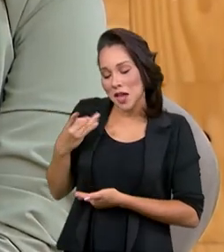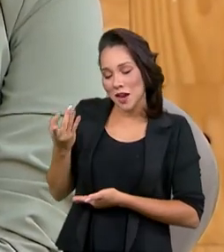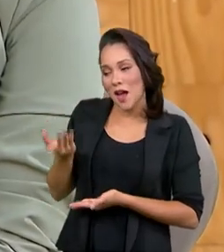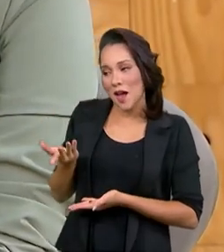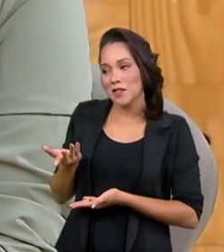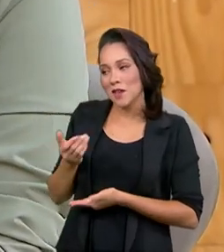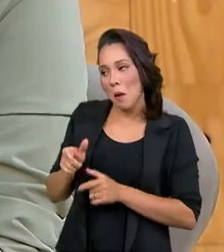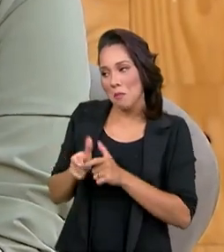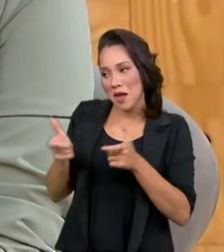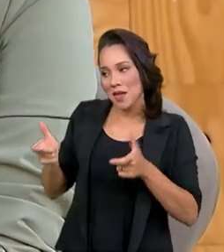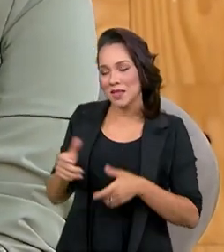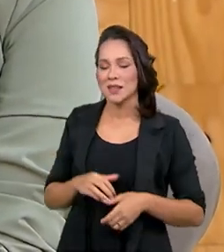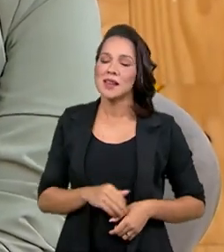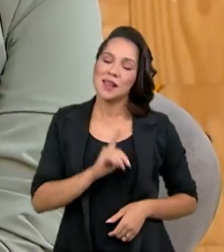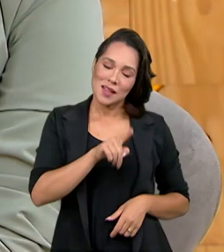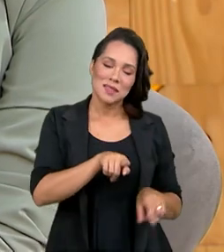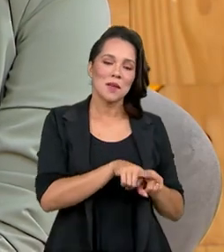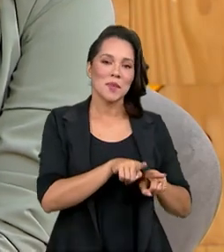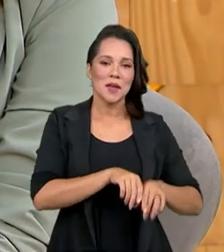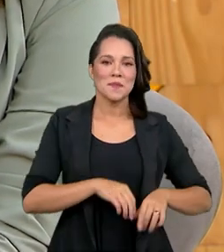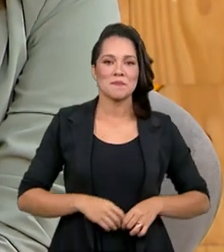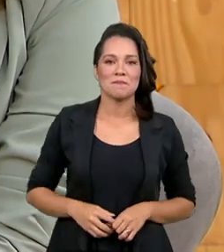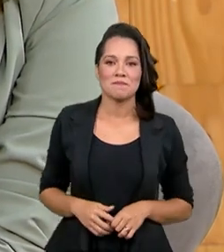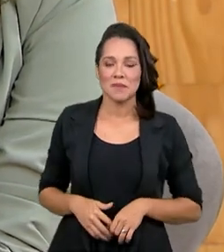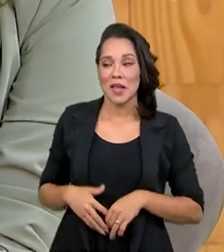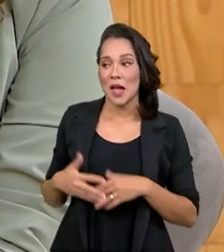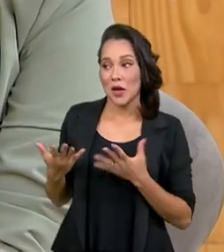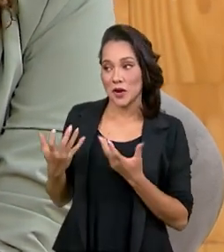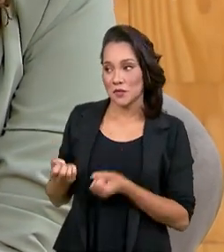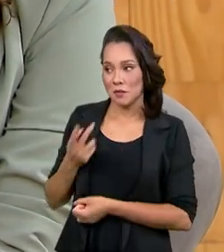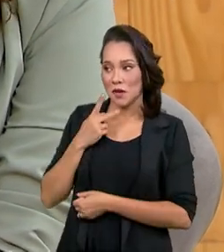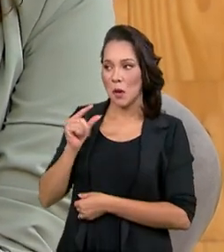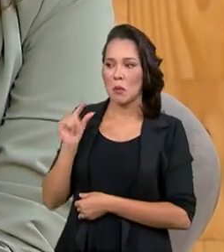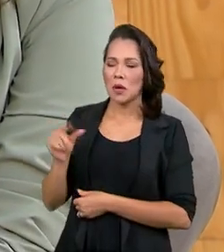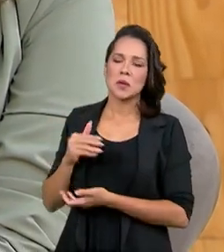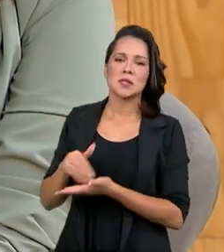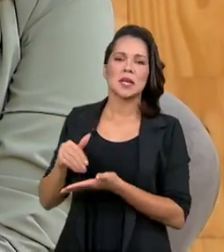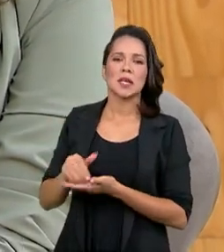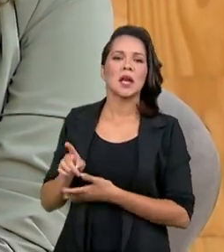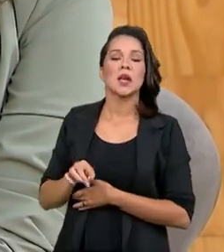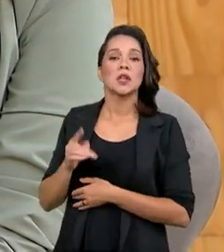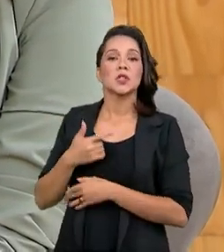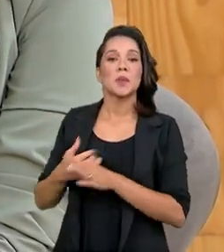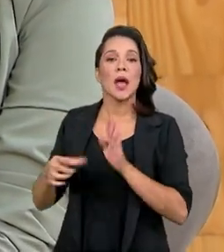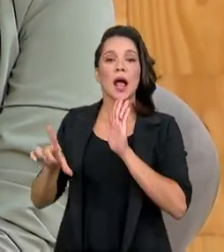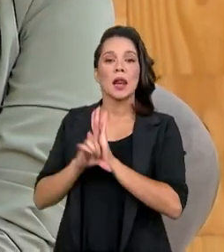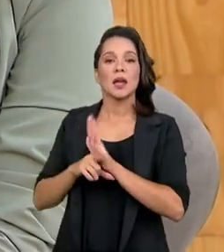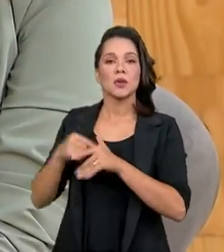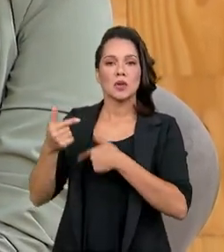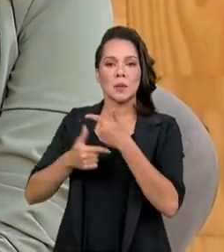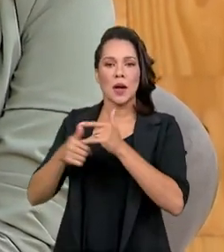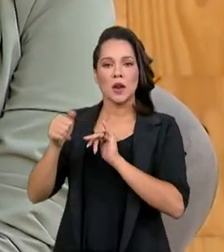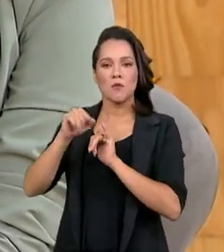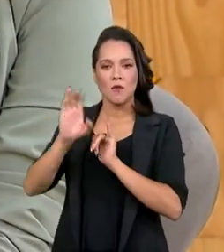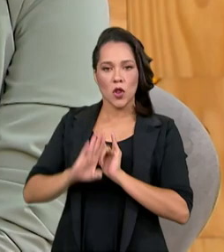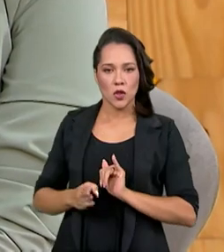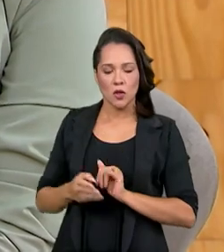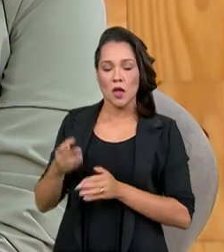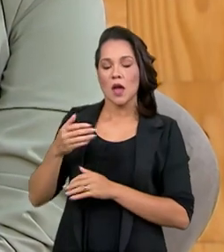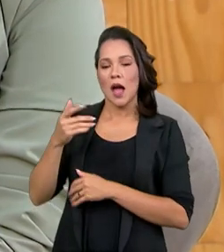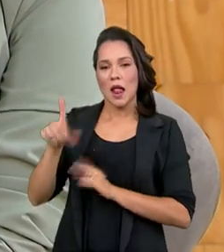aconteça, ele aumenta também. Ele aumenta também. Agora, vamos falar um pouquinho, secretária, sobre a lei do serviço voluntário, que